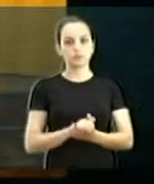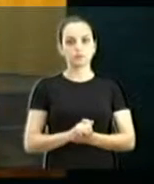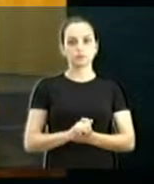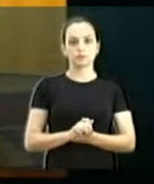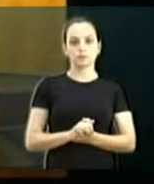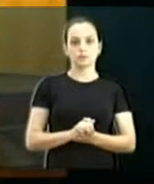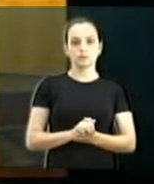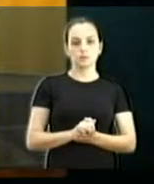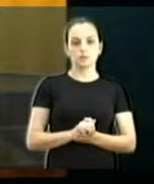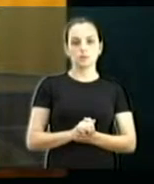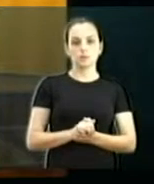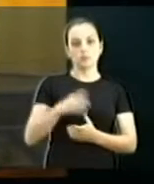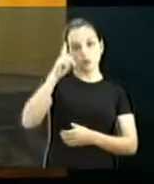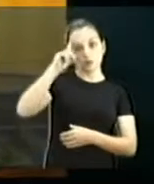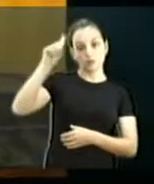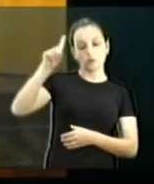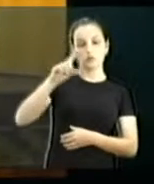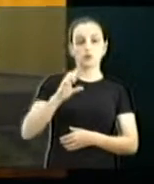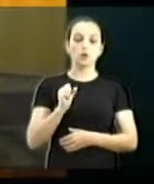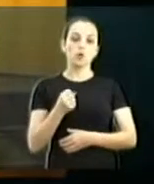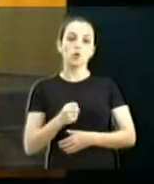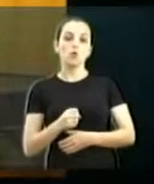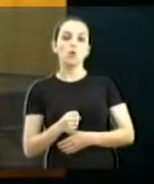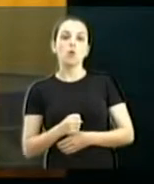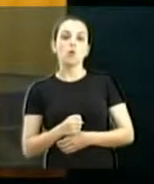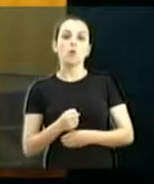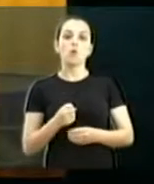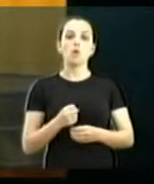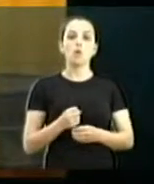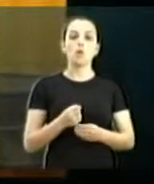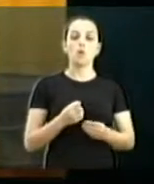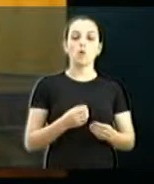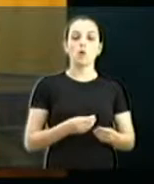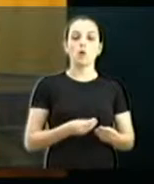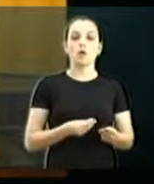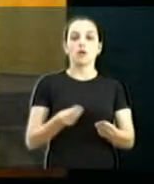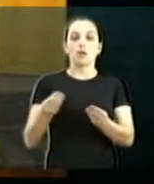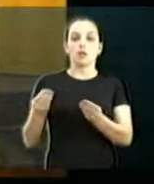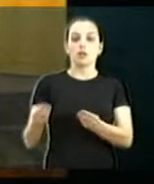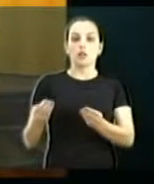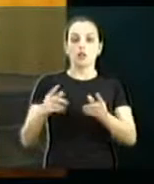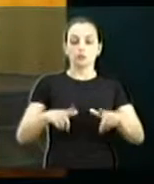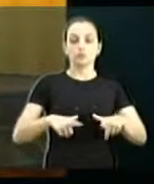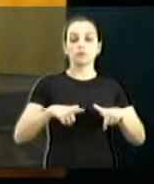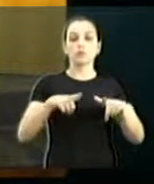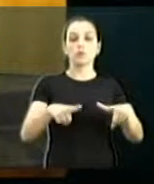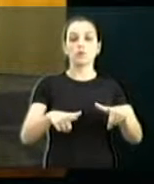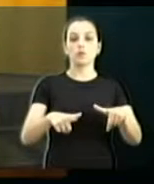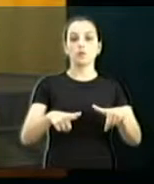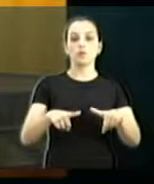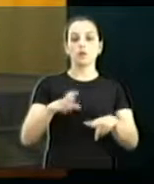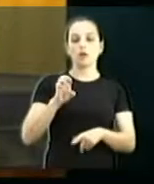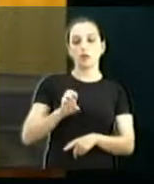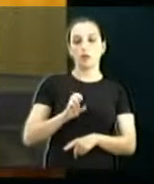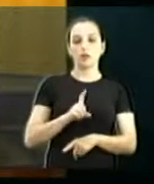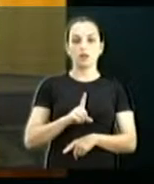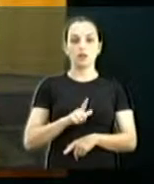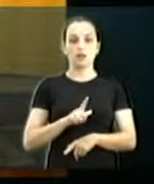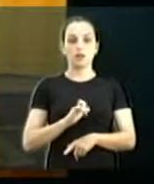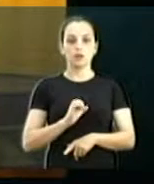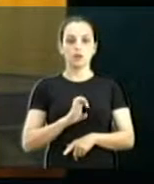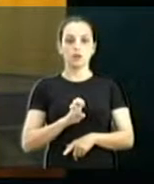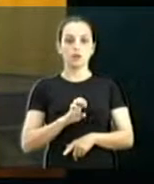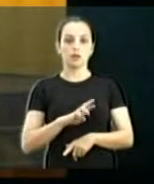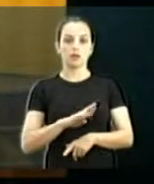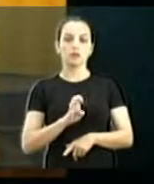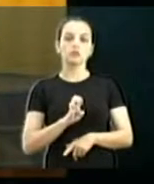Próximo. Dia 8, estivemos na entrega do 3º Prêmio Eliette Safiote, contemplada foi Maria Lúcia de Oliveira Gil,